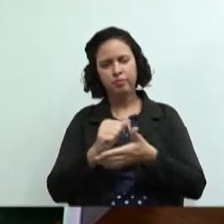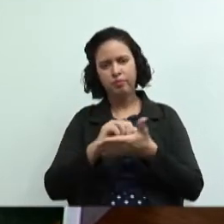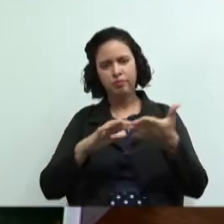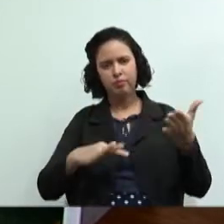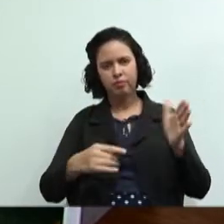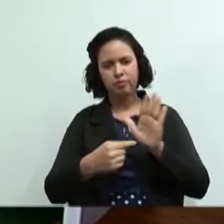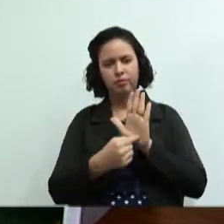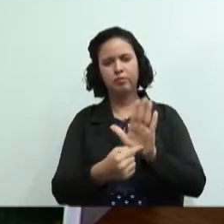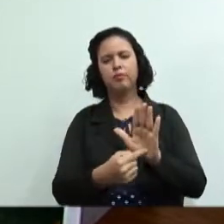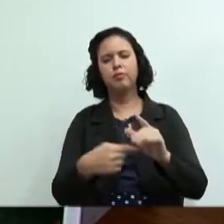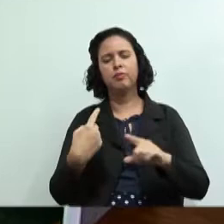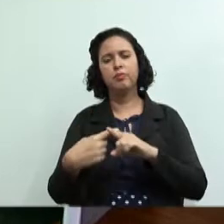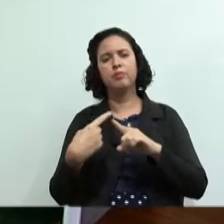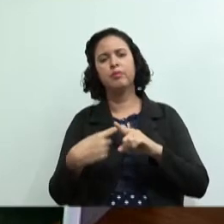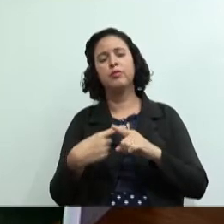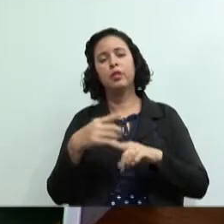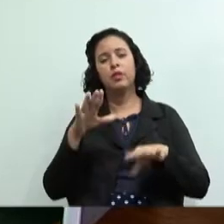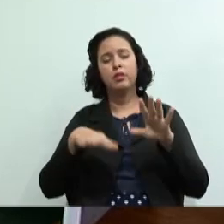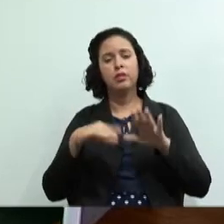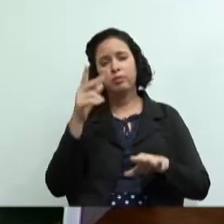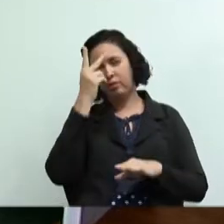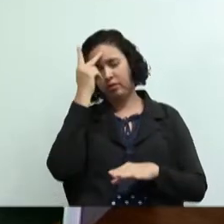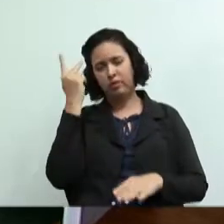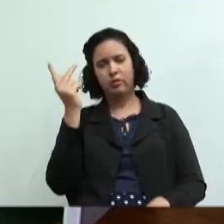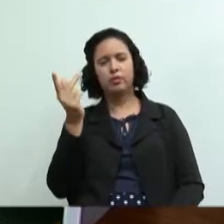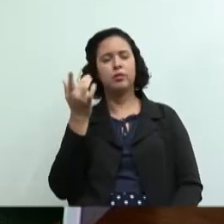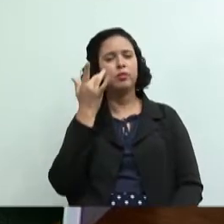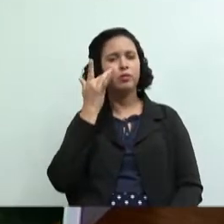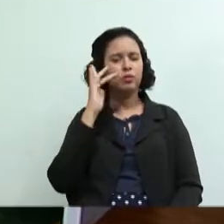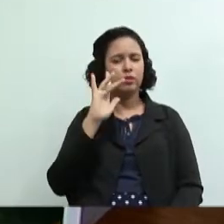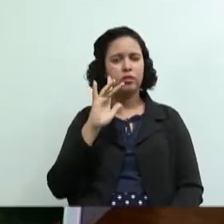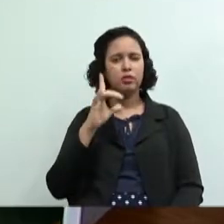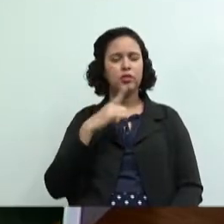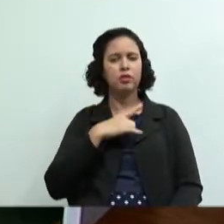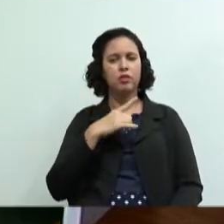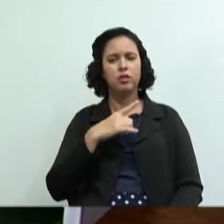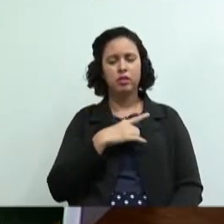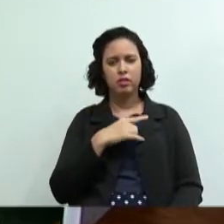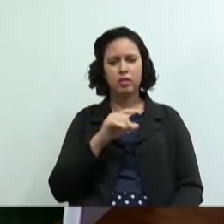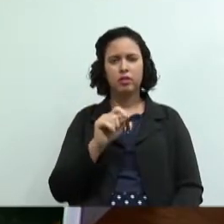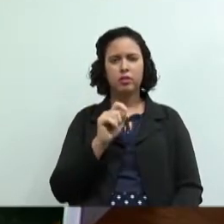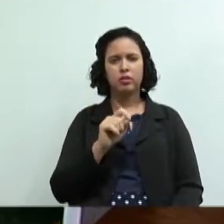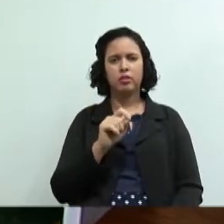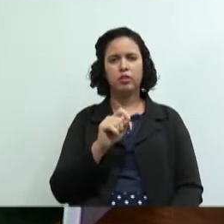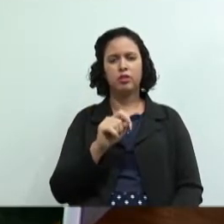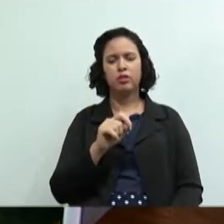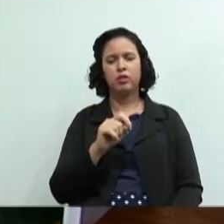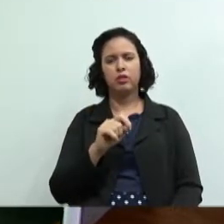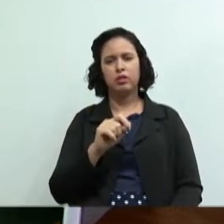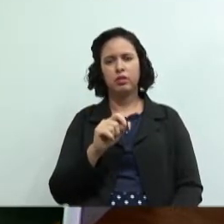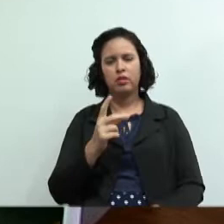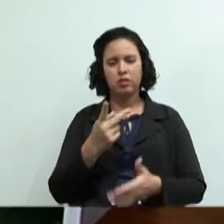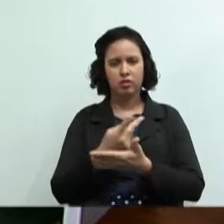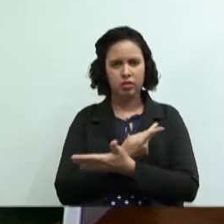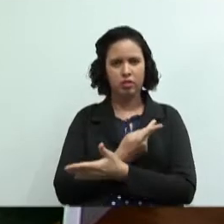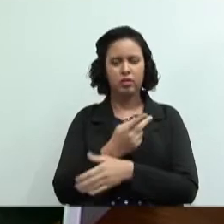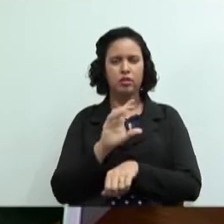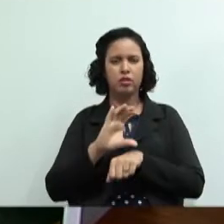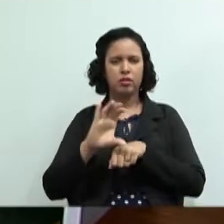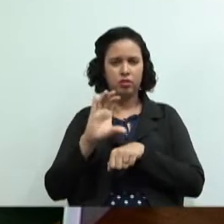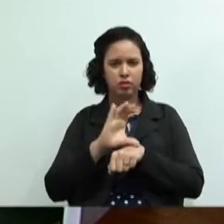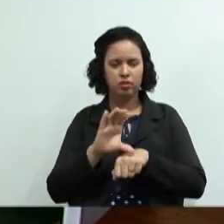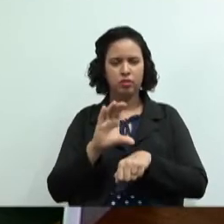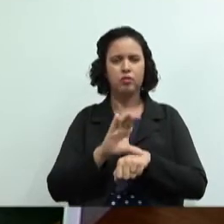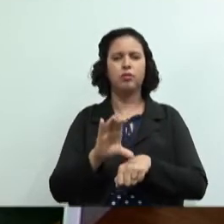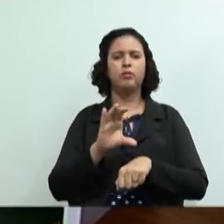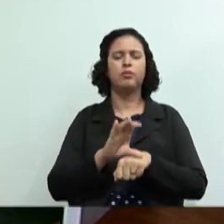porque muitas pessoas às vezes não sabem que acontece todo esse curso em tantas cidades do estado